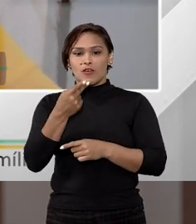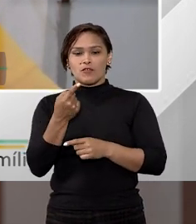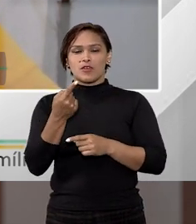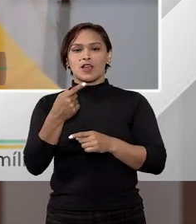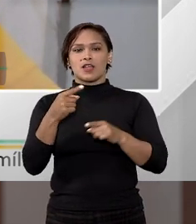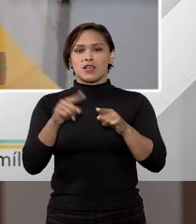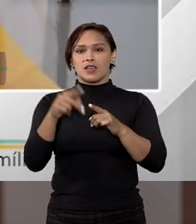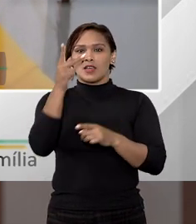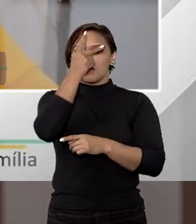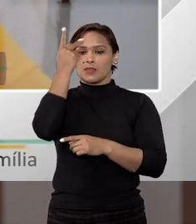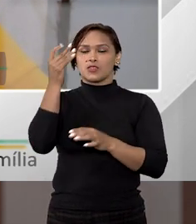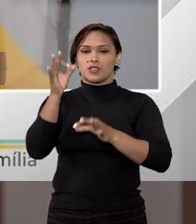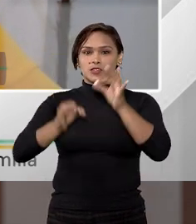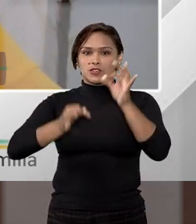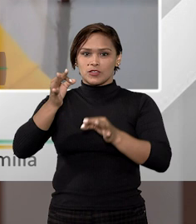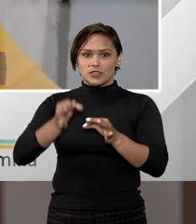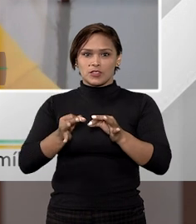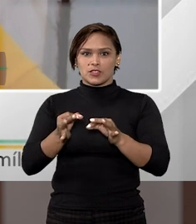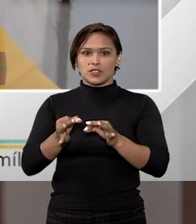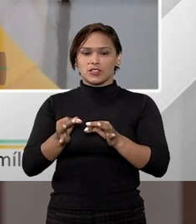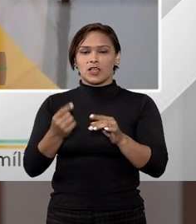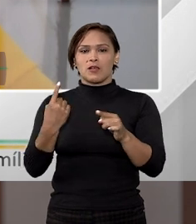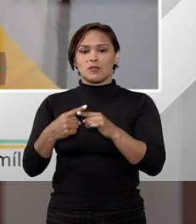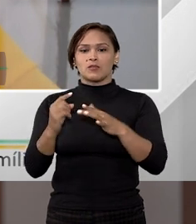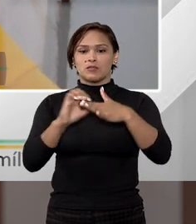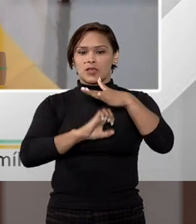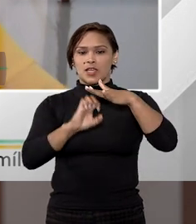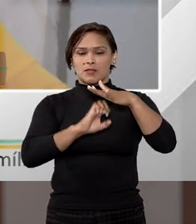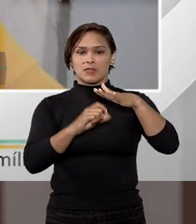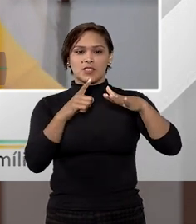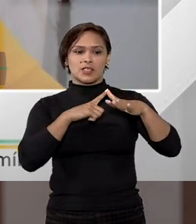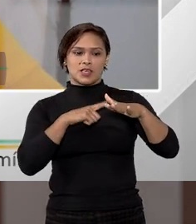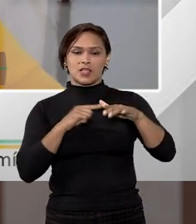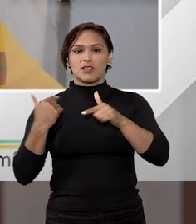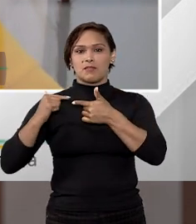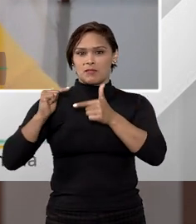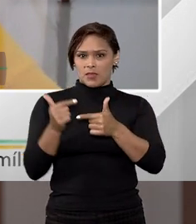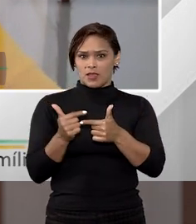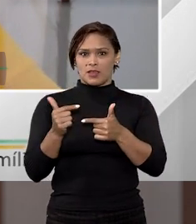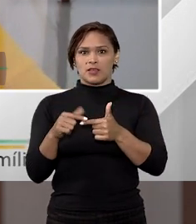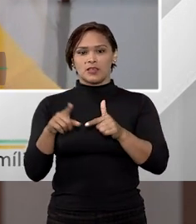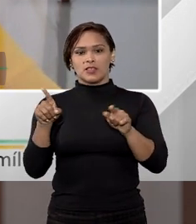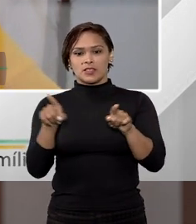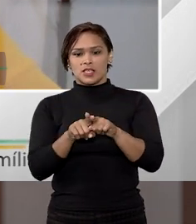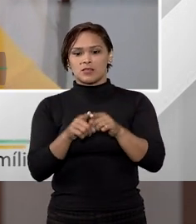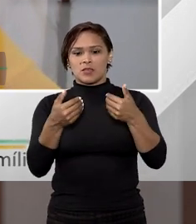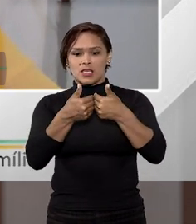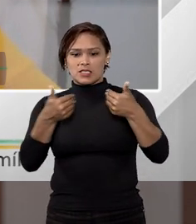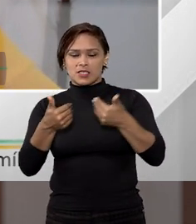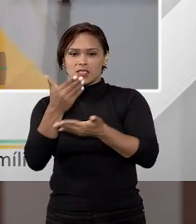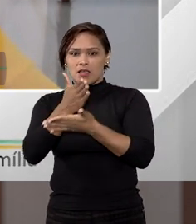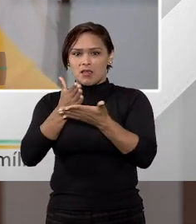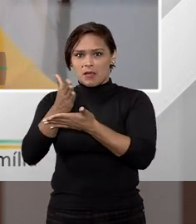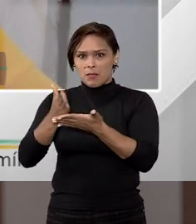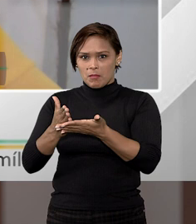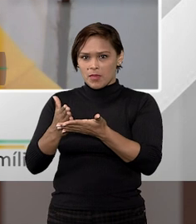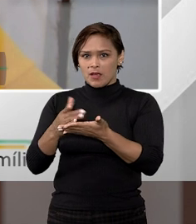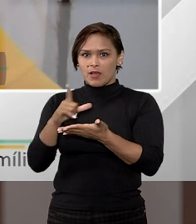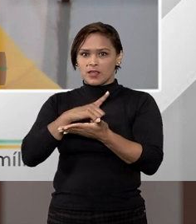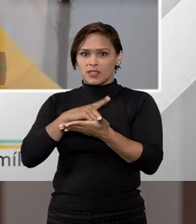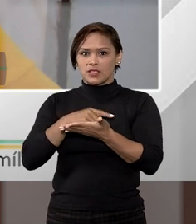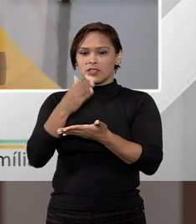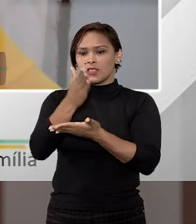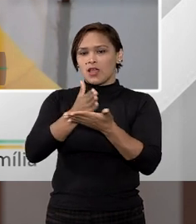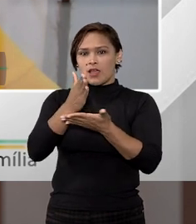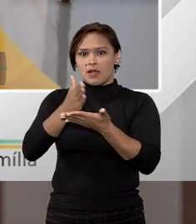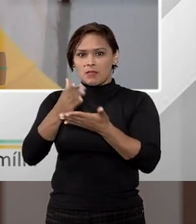desconsideração da personalidade jurídica, quando a empresa ela tem bens, essa empresa de lapido patrimônio, nós temos esse